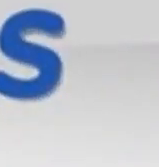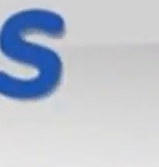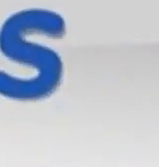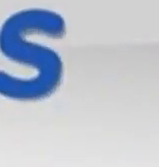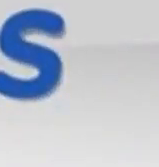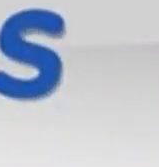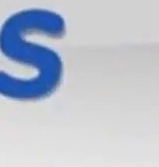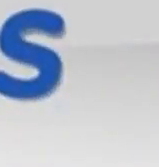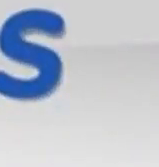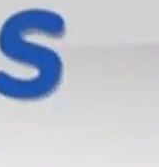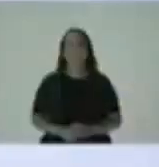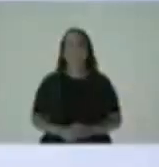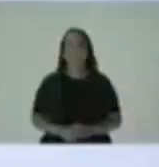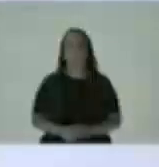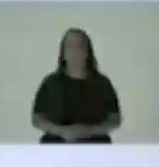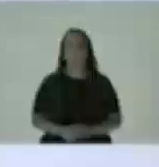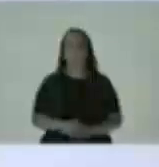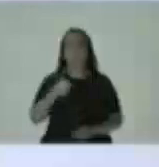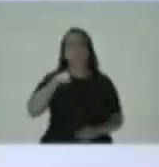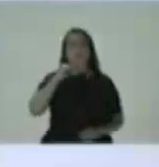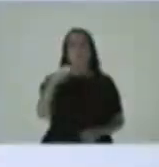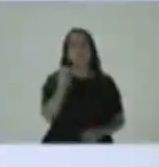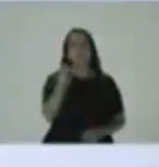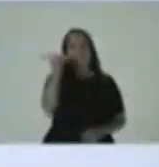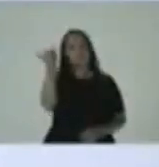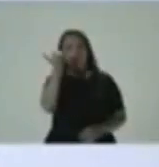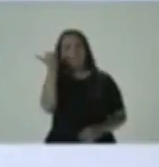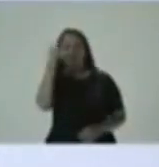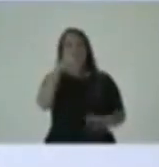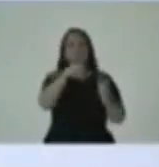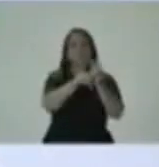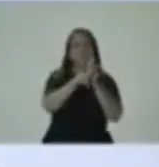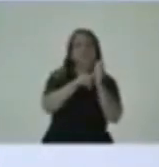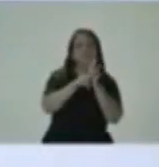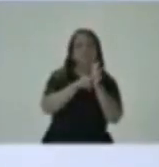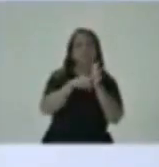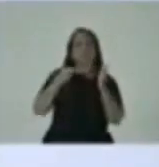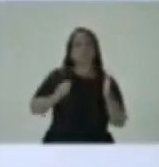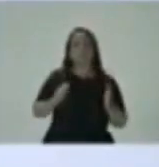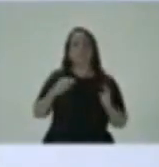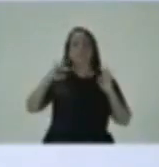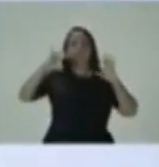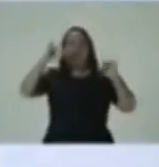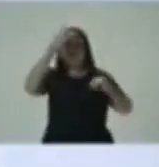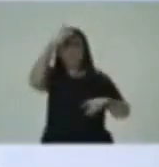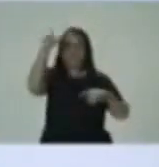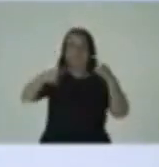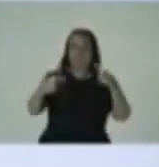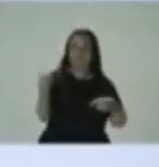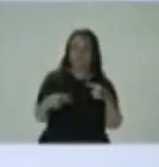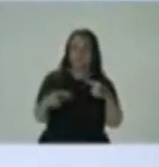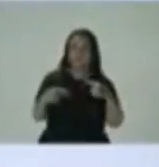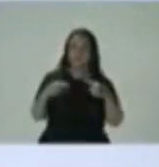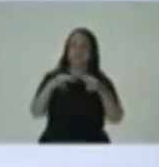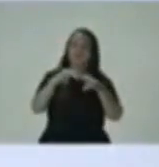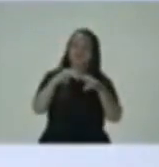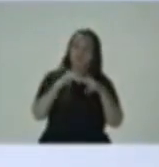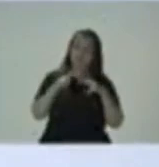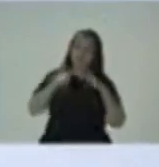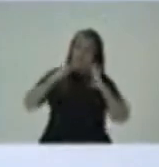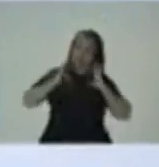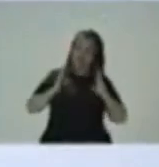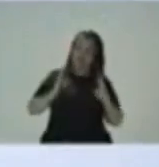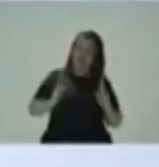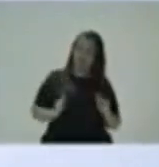Progressistas 11. Eu acho importante que você pesquise a vida de todos os candidatos. Por isso, como ficha limpa,